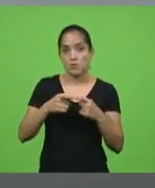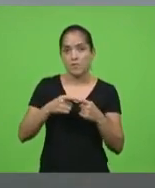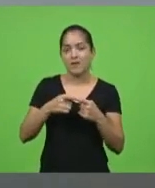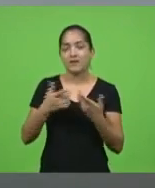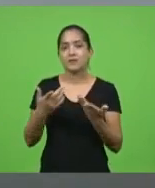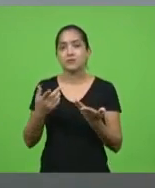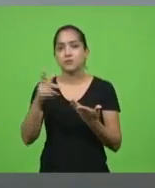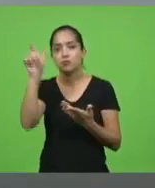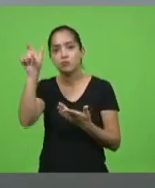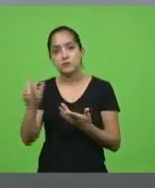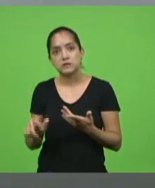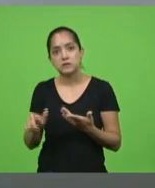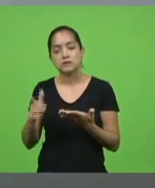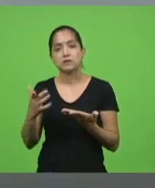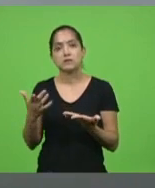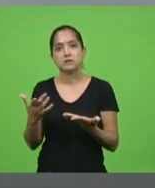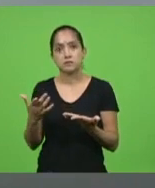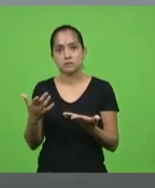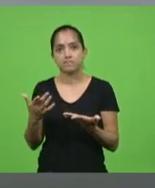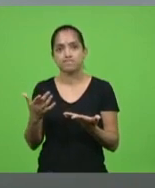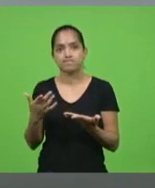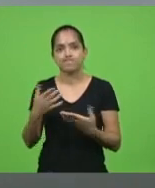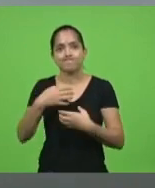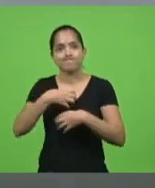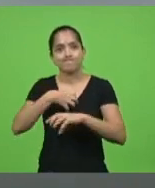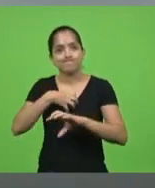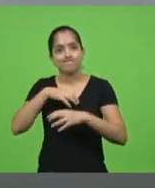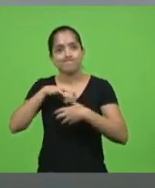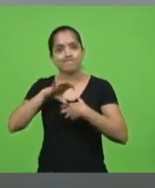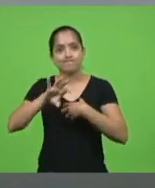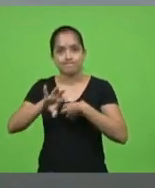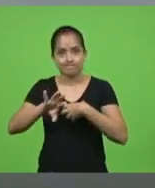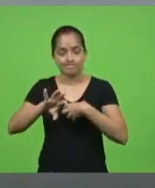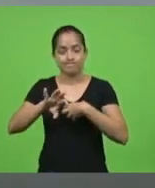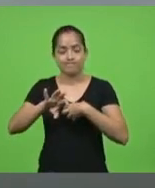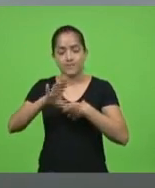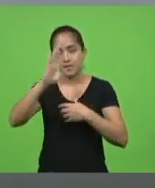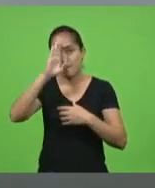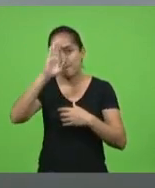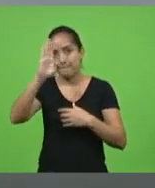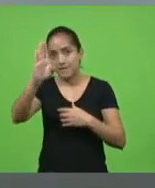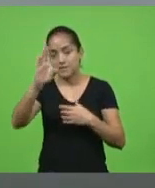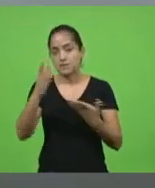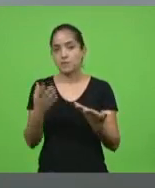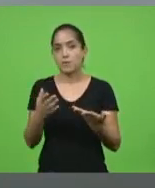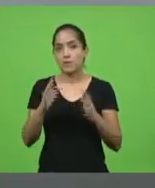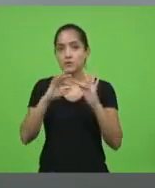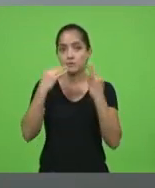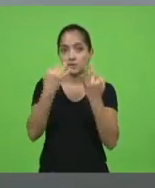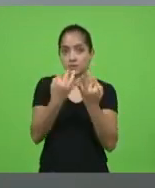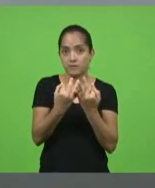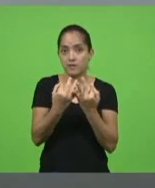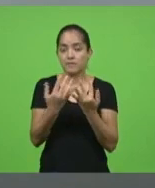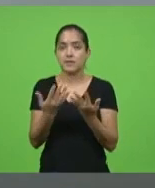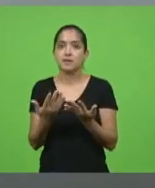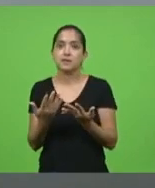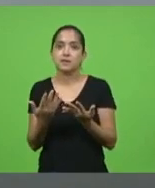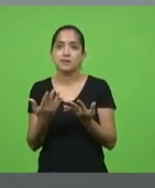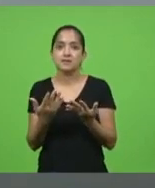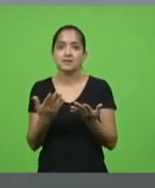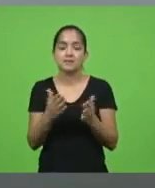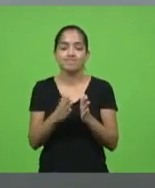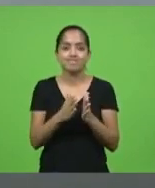eu tenho uma compaixão muito grande principalmente pelas famílias que não tem muitas condições